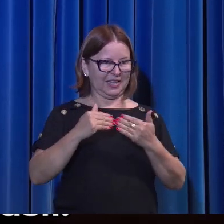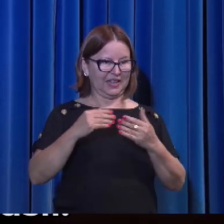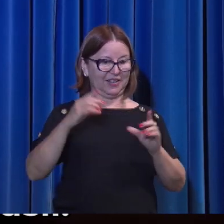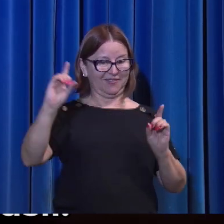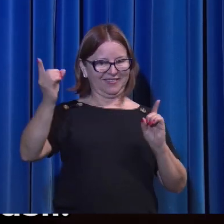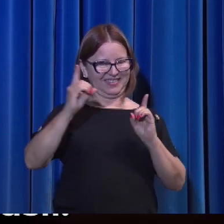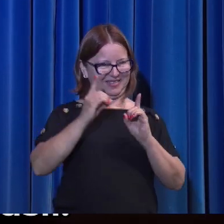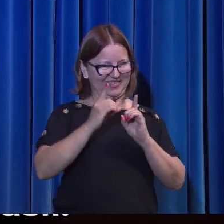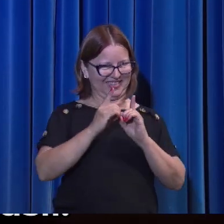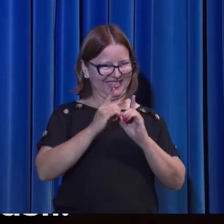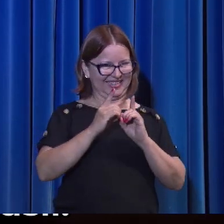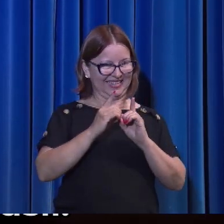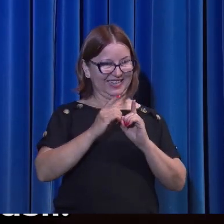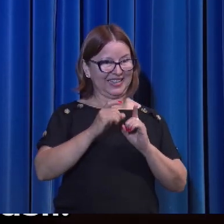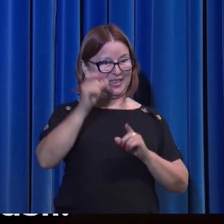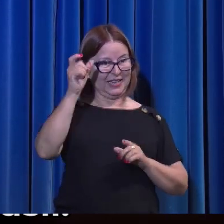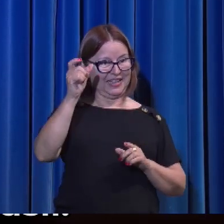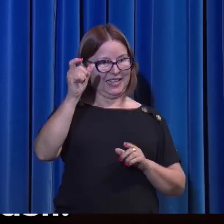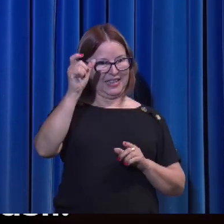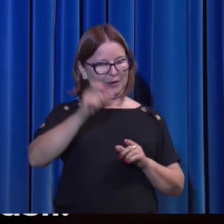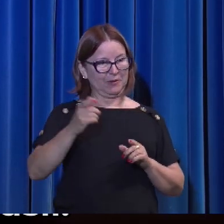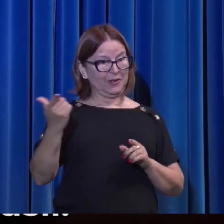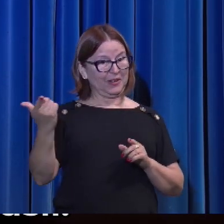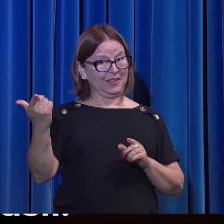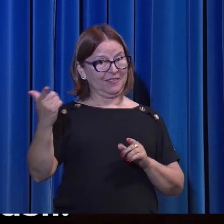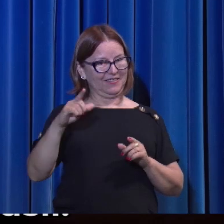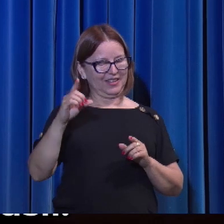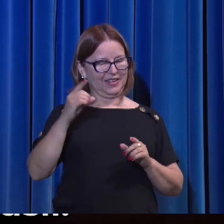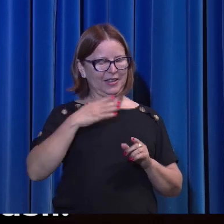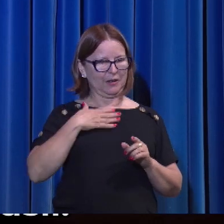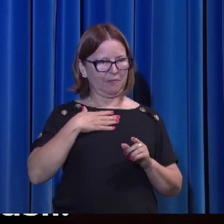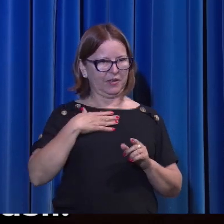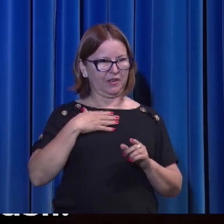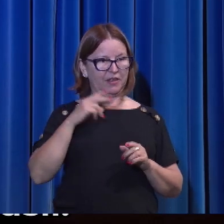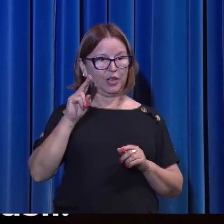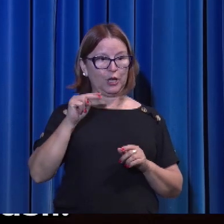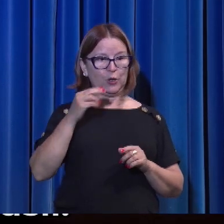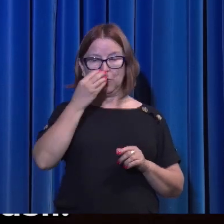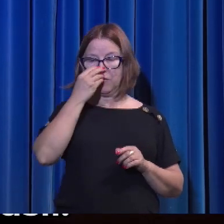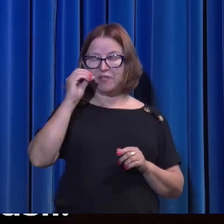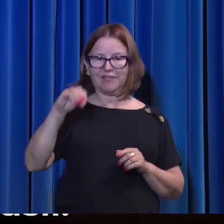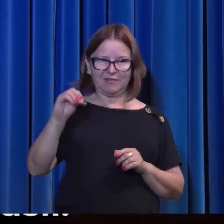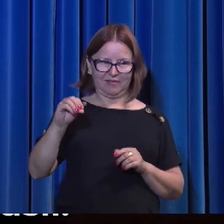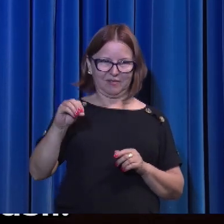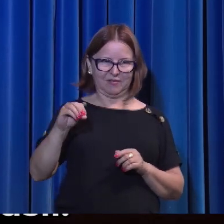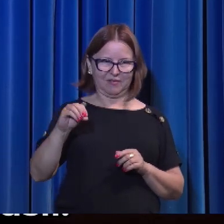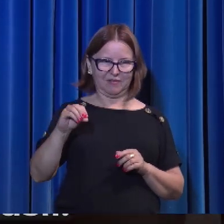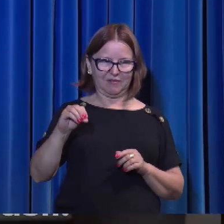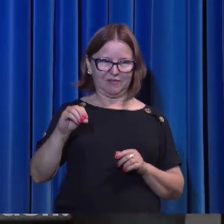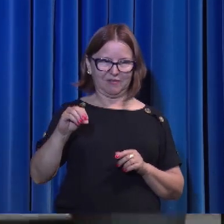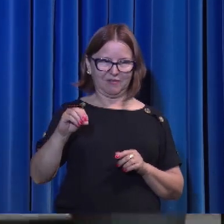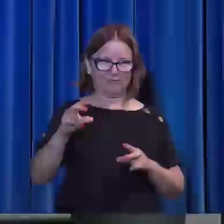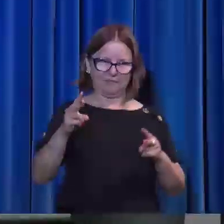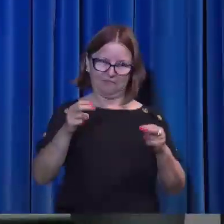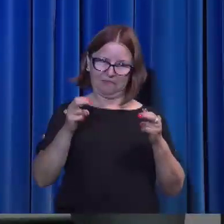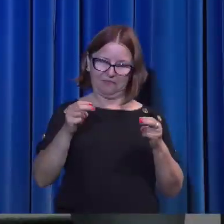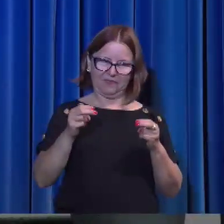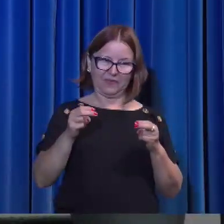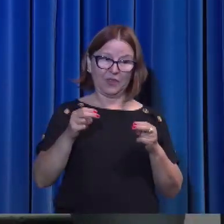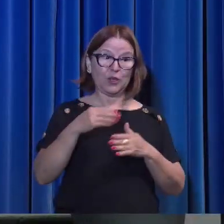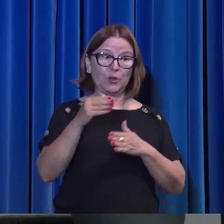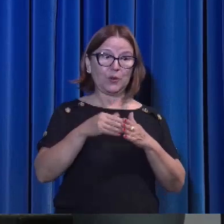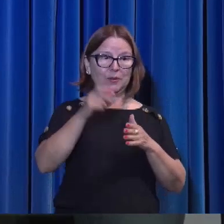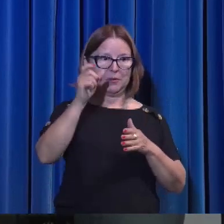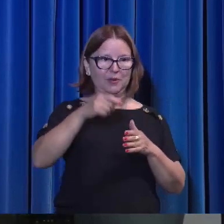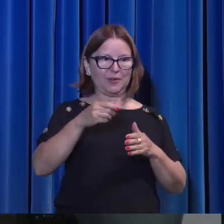a mim, e o que vem a mim, de modo nenhum, o lançarei fora. Escutou? Todo aquele que o Pai me